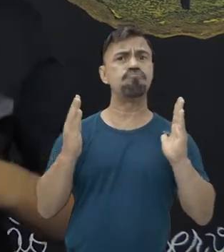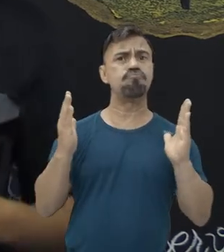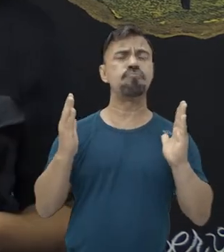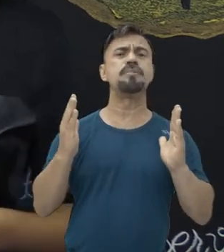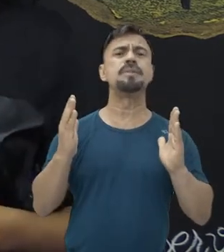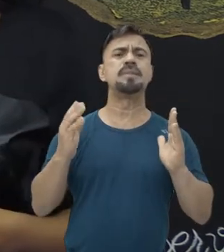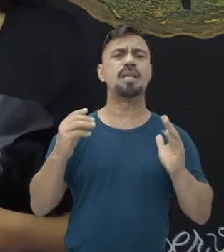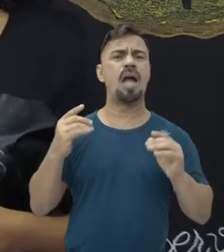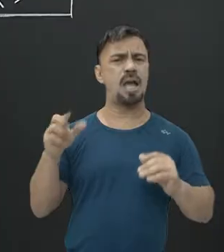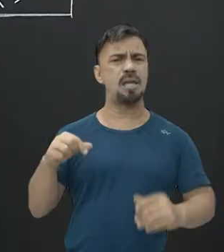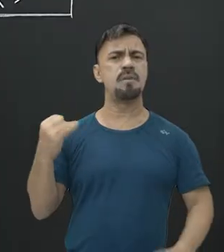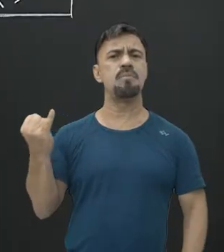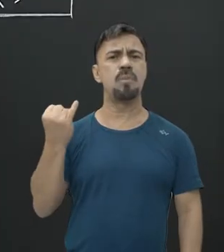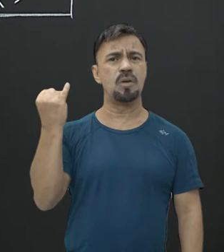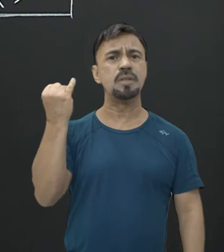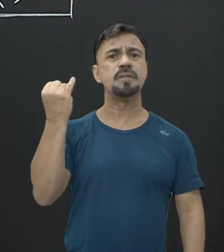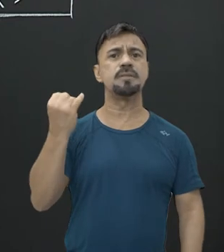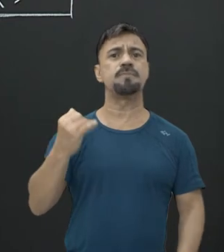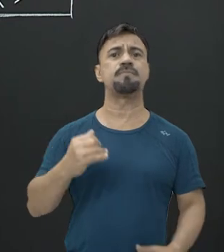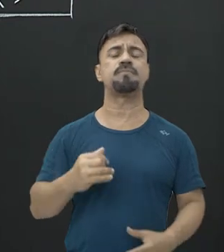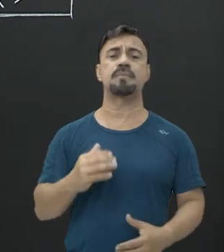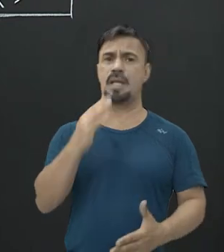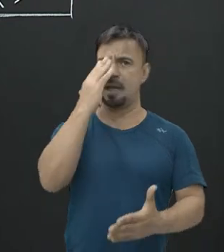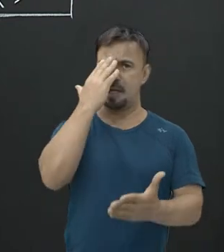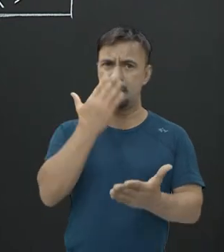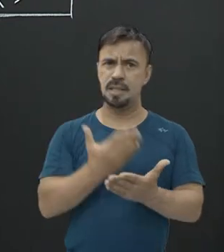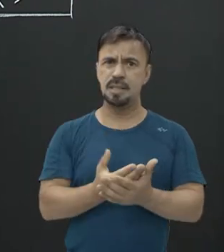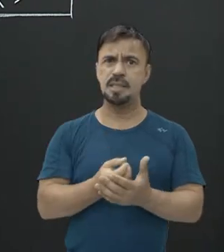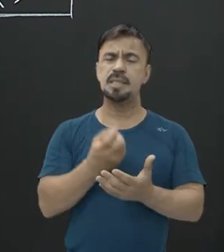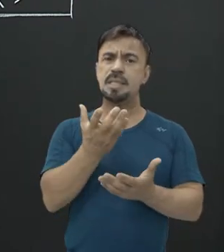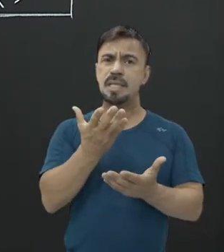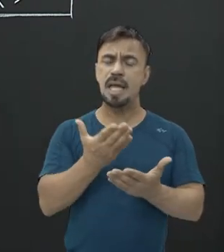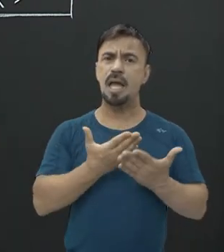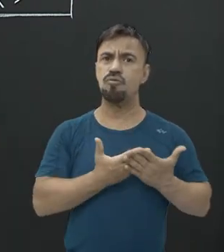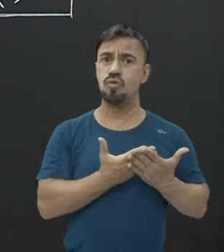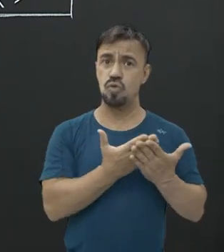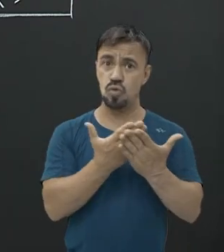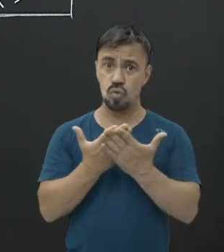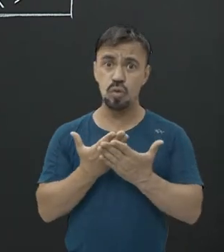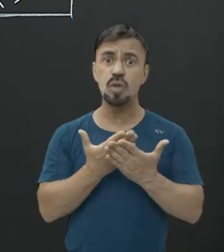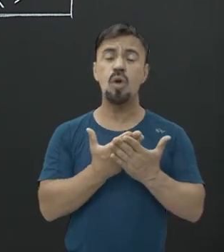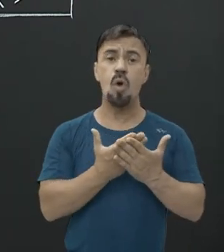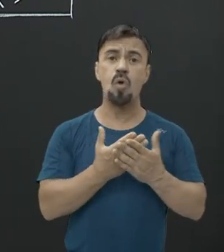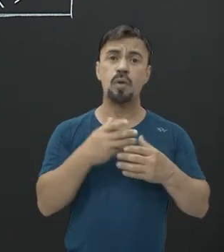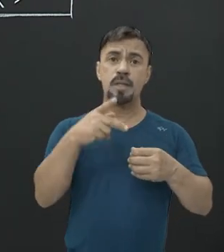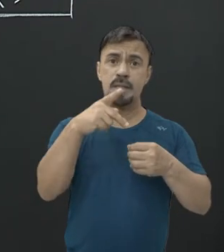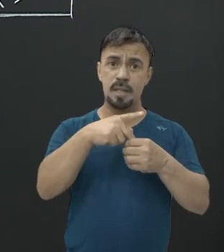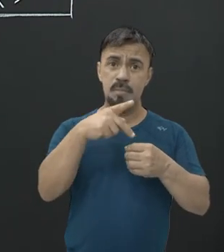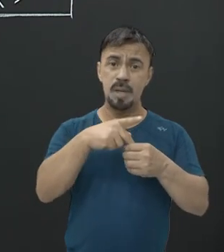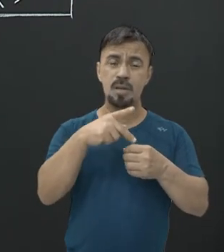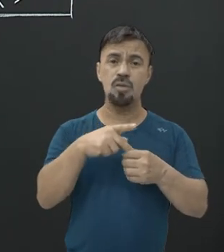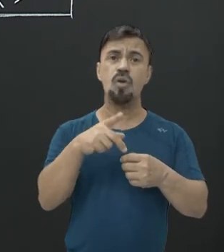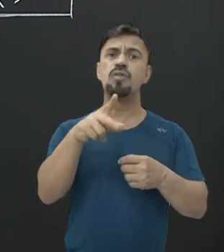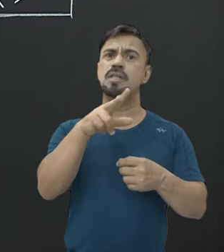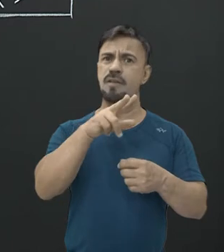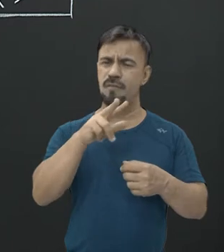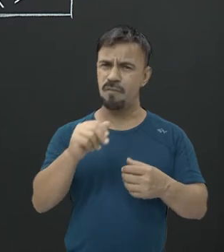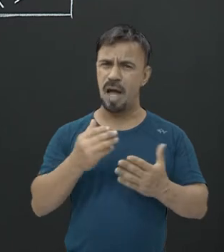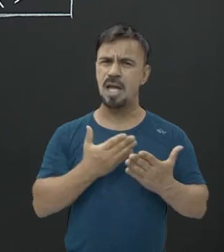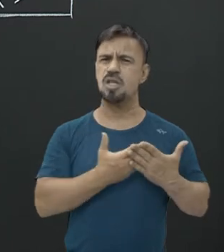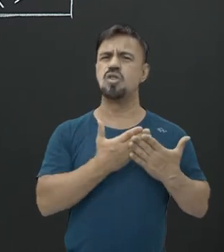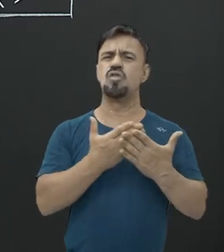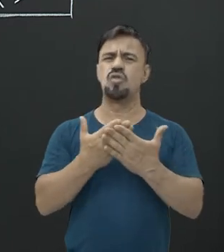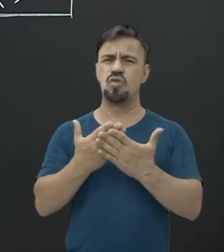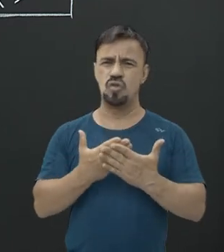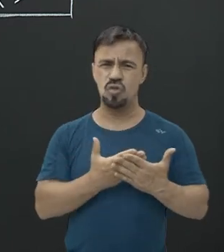relacionada com o estudo dos fósseis. Acredite, se você quer ser um estudioso aí de petróleo, você vai estudar os